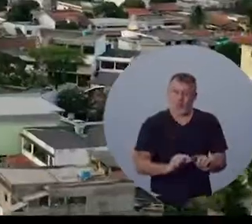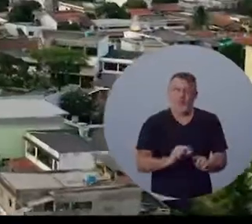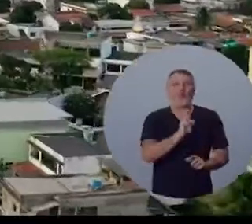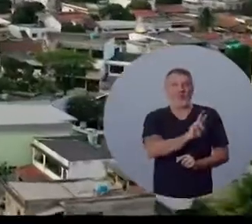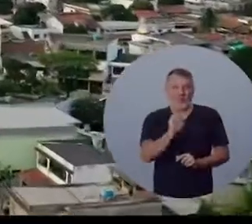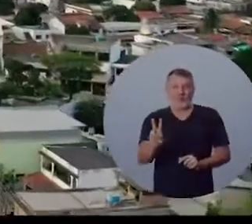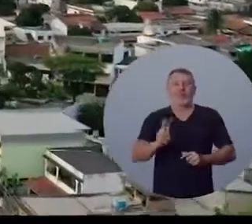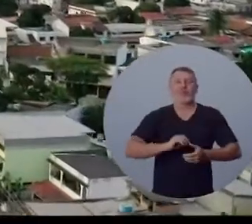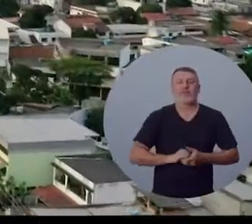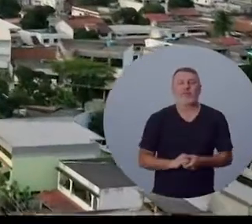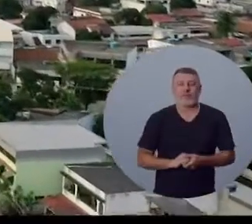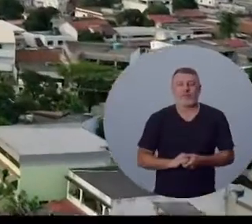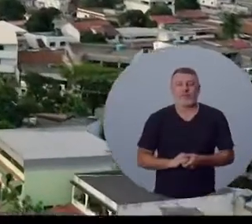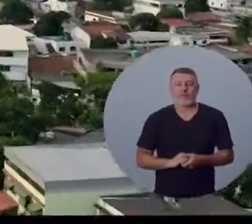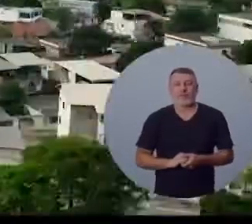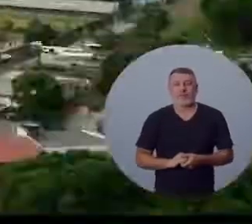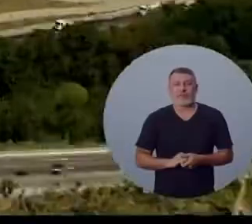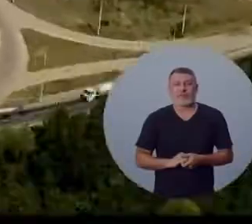Vila Velha.